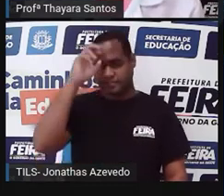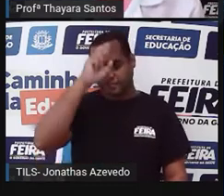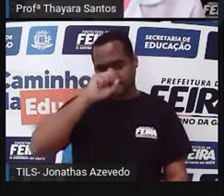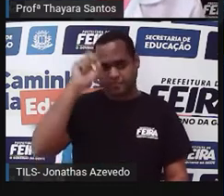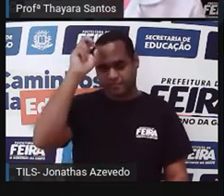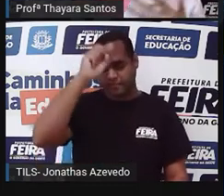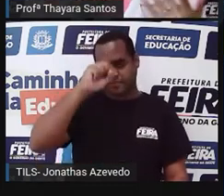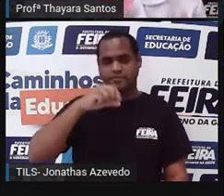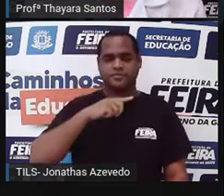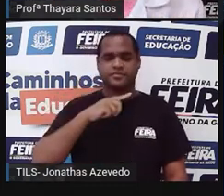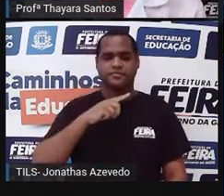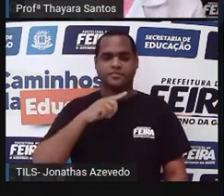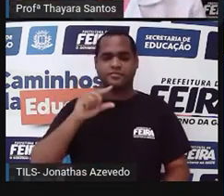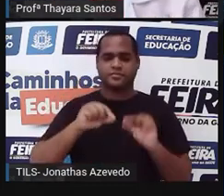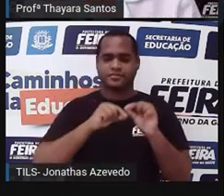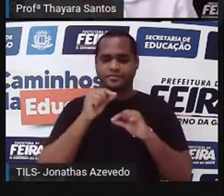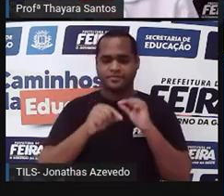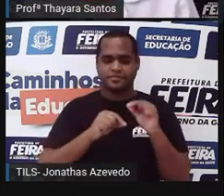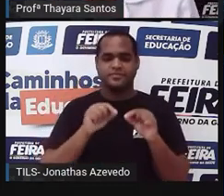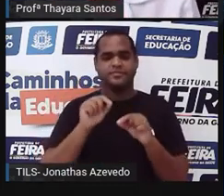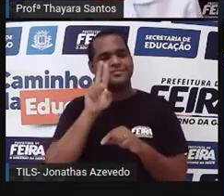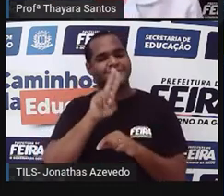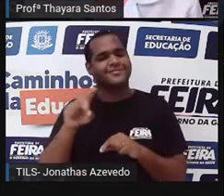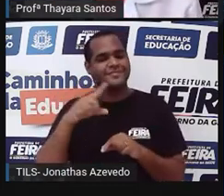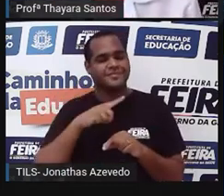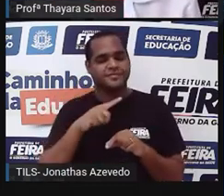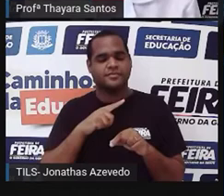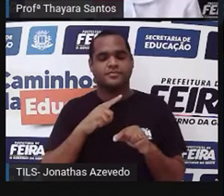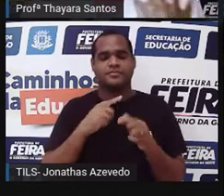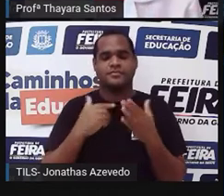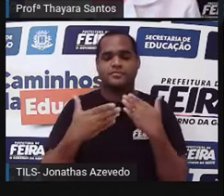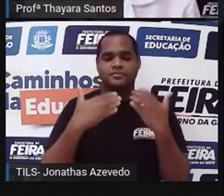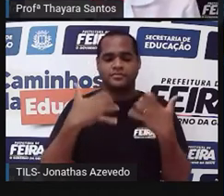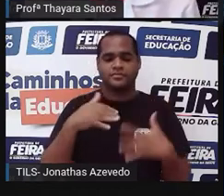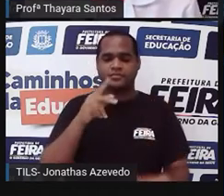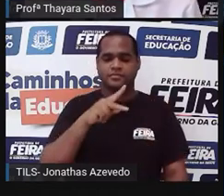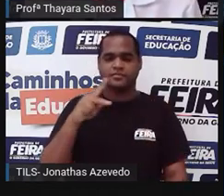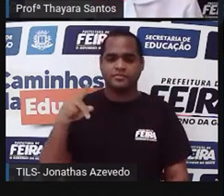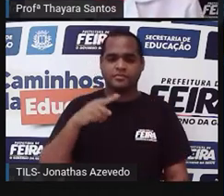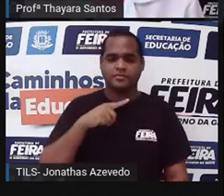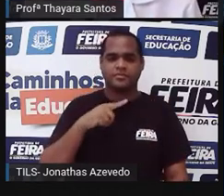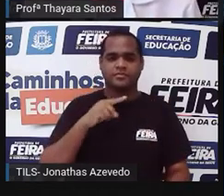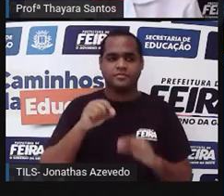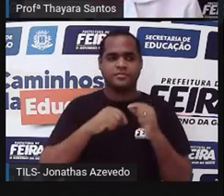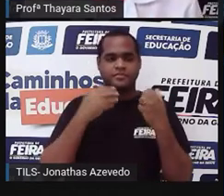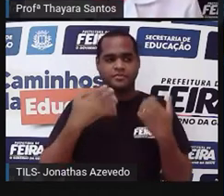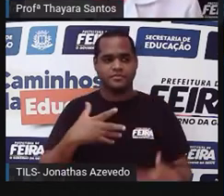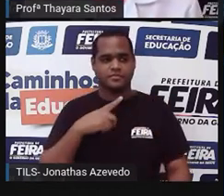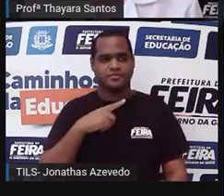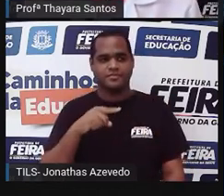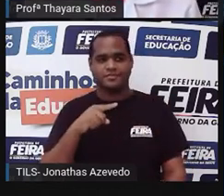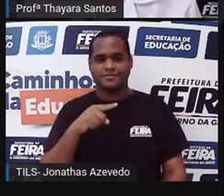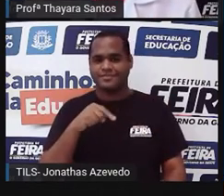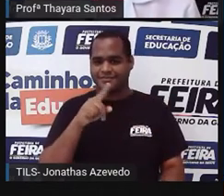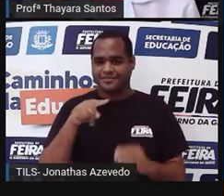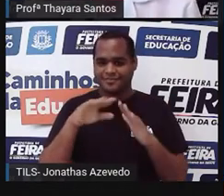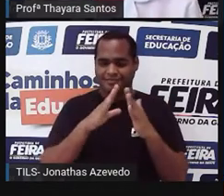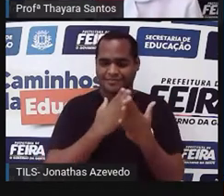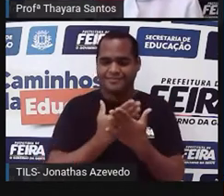usando o que vocês veem aqui para conversar com os professores de vocês quando vocês chegam na escola. Isso é muito bom para a gente, tá?